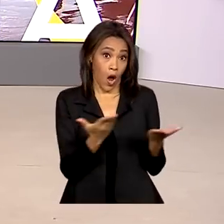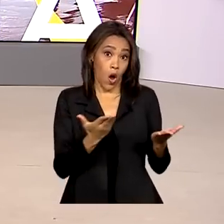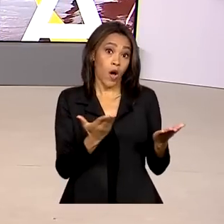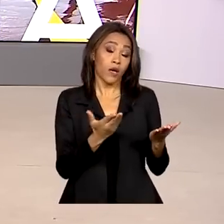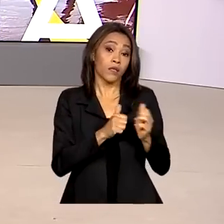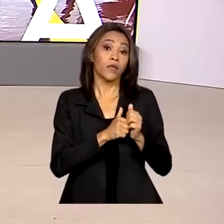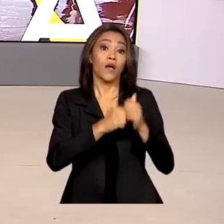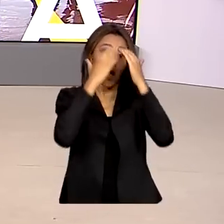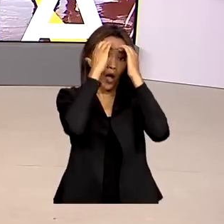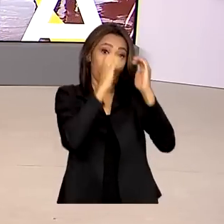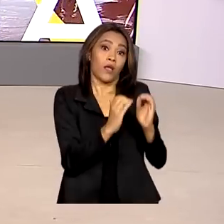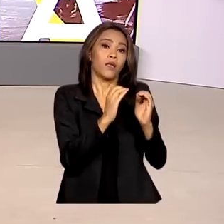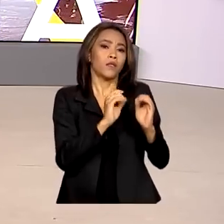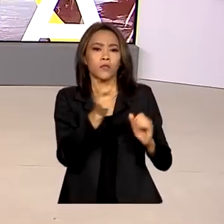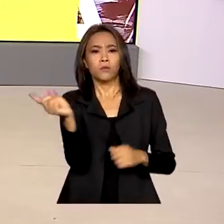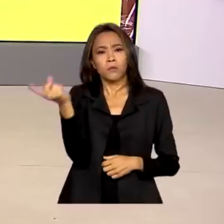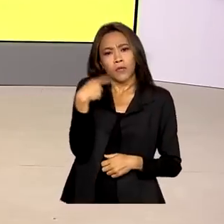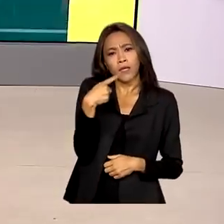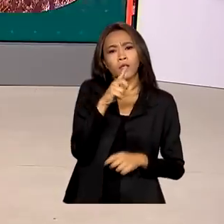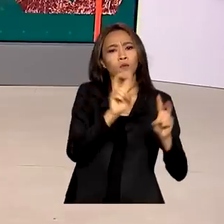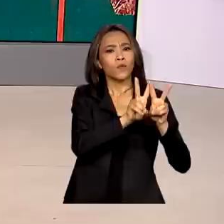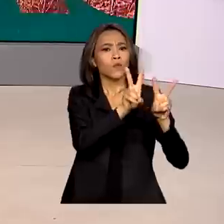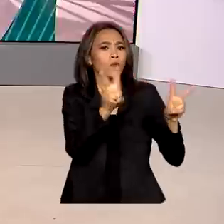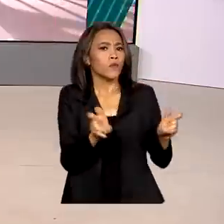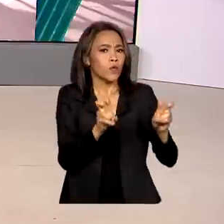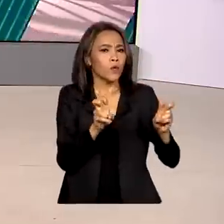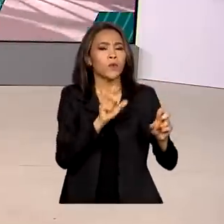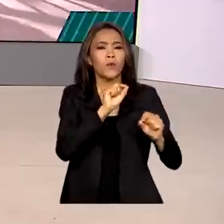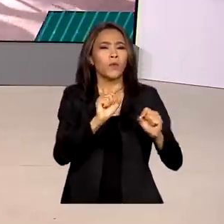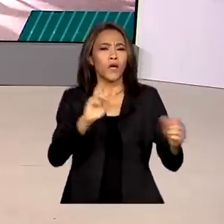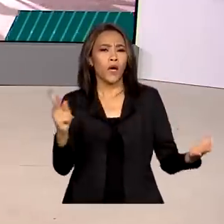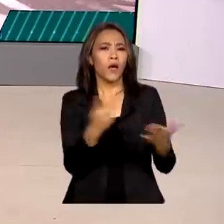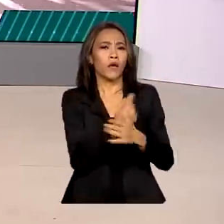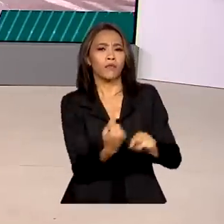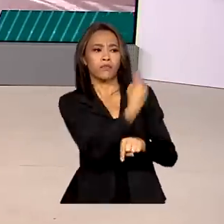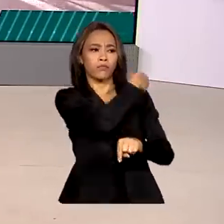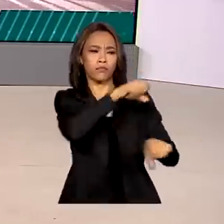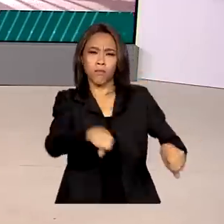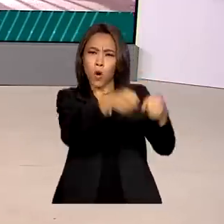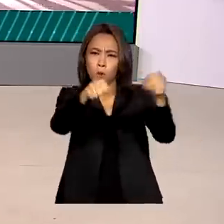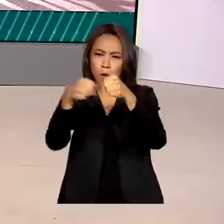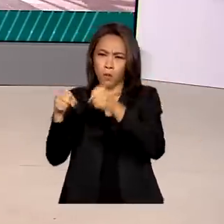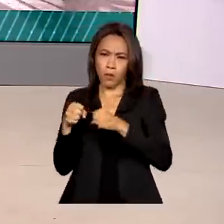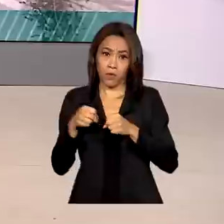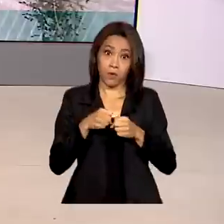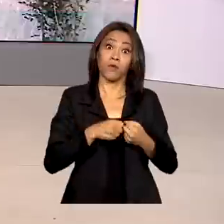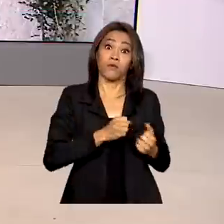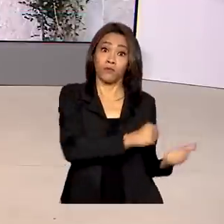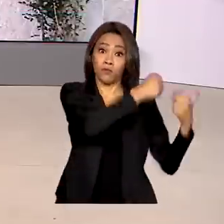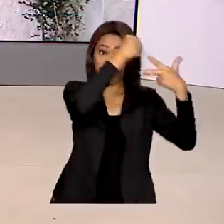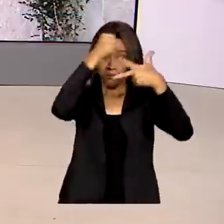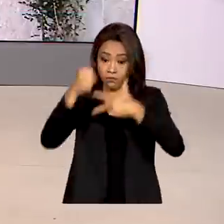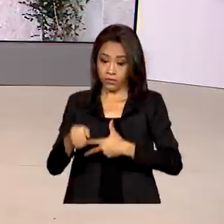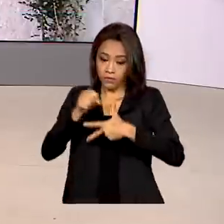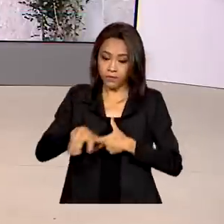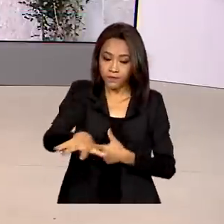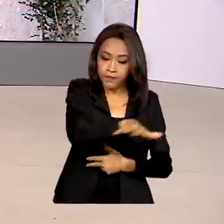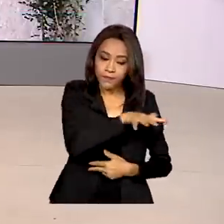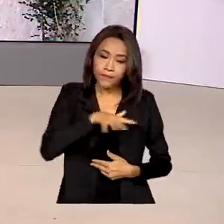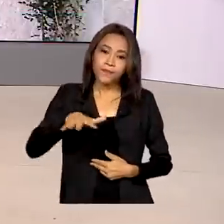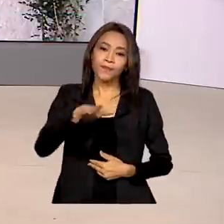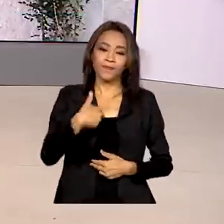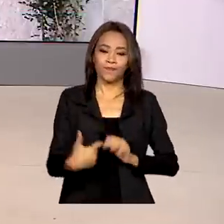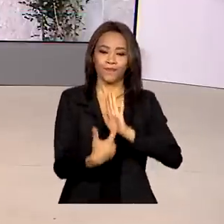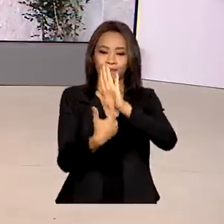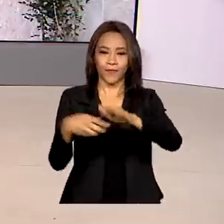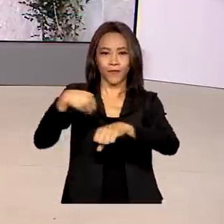Operação Lesa Pátria sobre os ataques às sedes dos três poderes. Os detalhes ao vivo com o repórter Glauco de Queiroz.